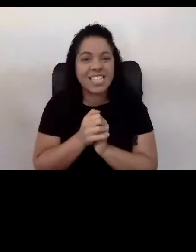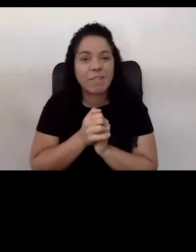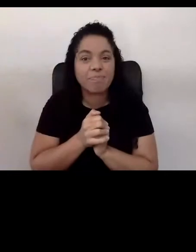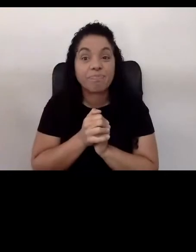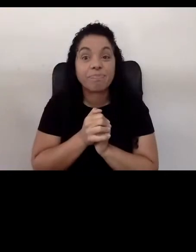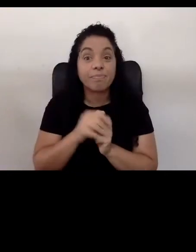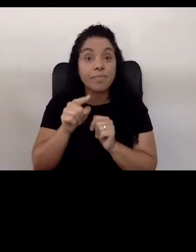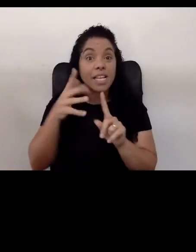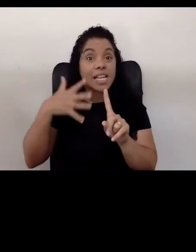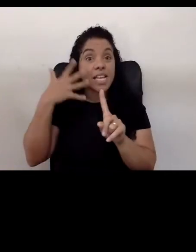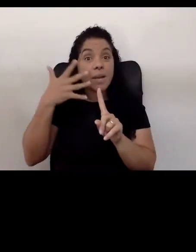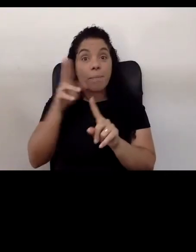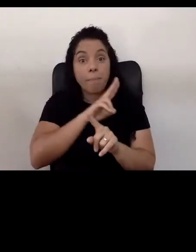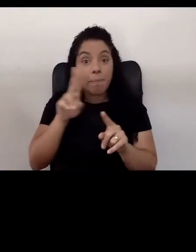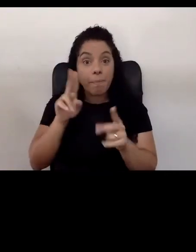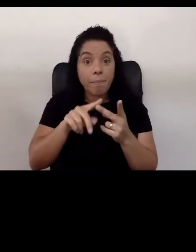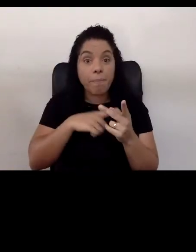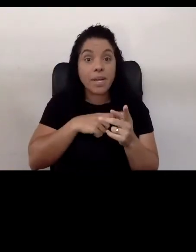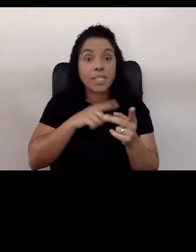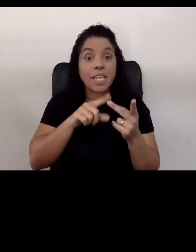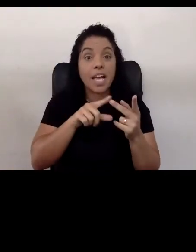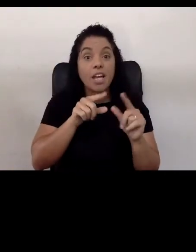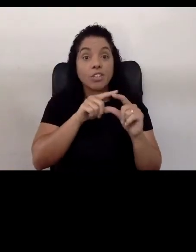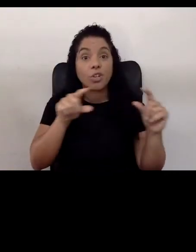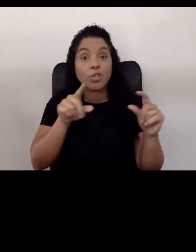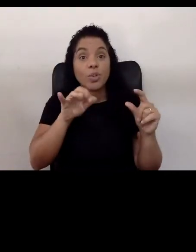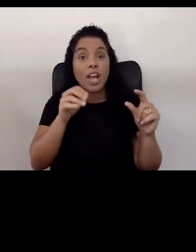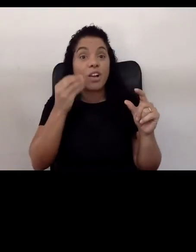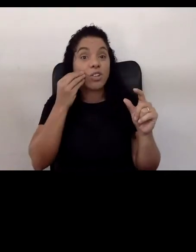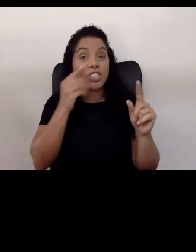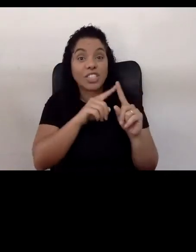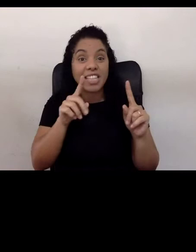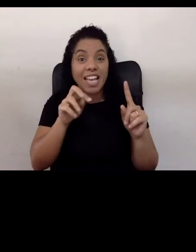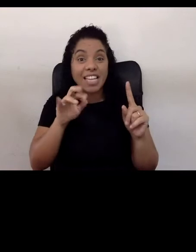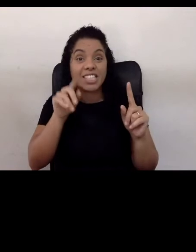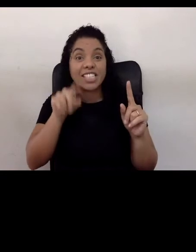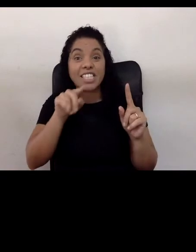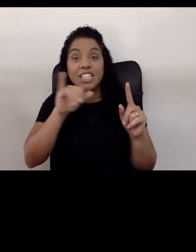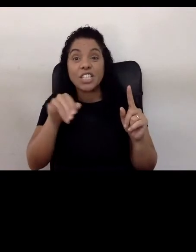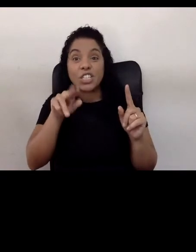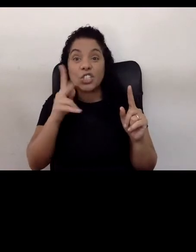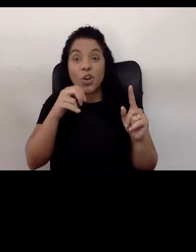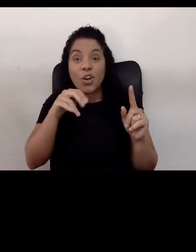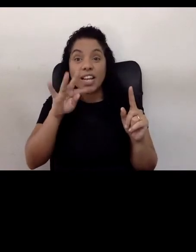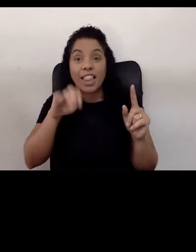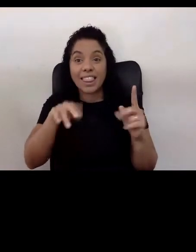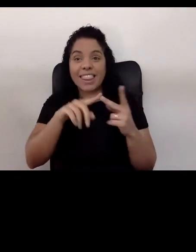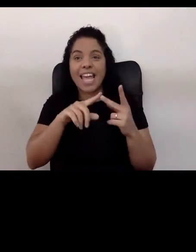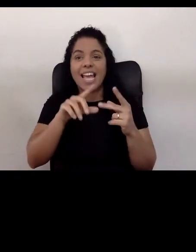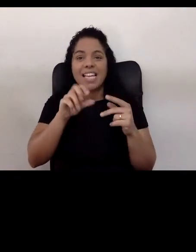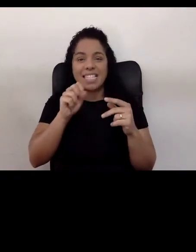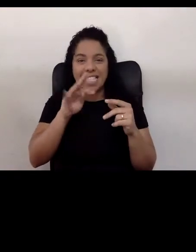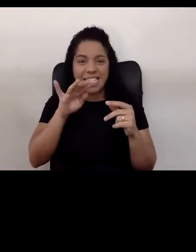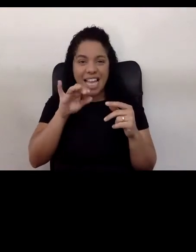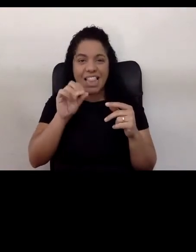Essa palestra chama Do Manual ao Continuous Testing. Vai ser com o Jonathan Santos. Ele está entrando aqui